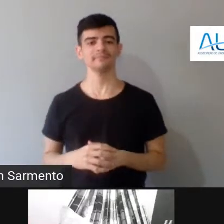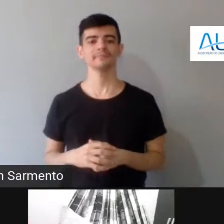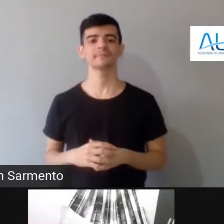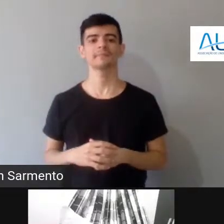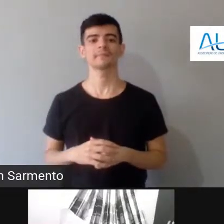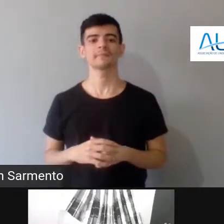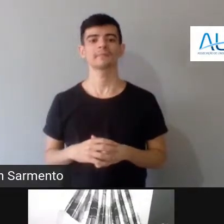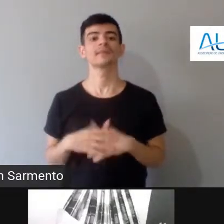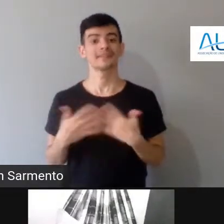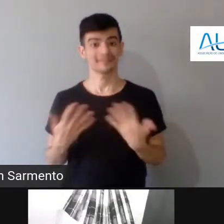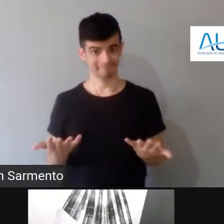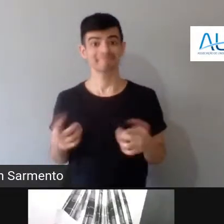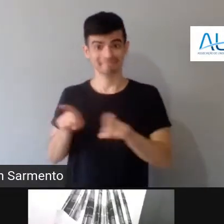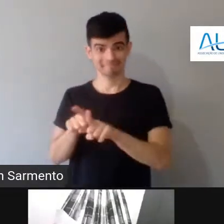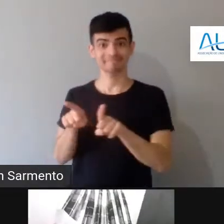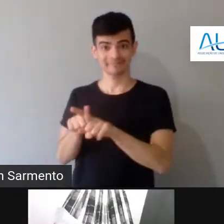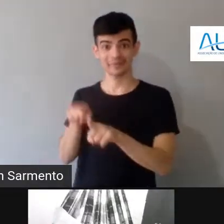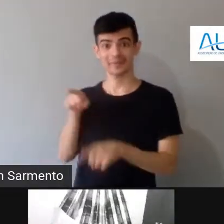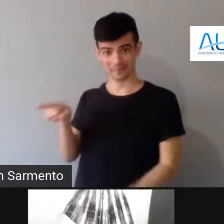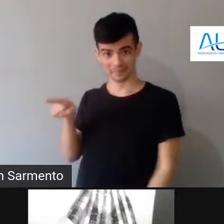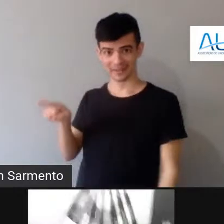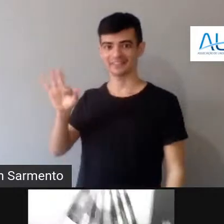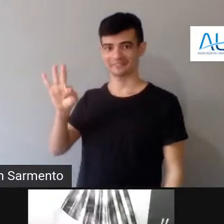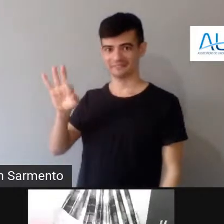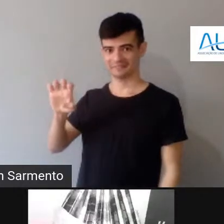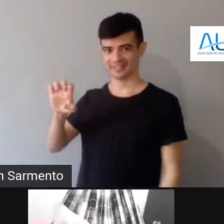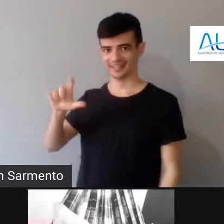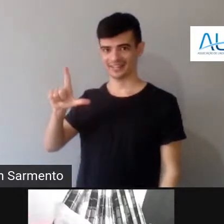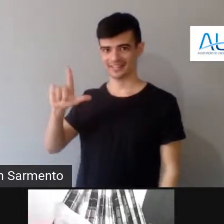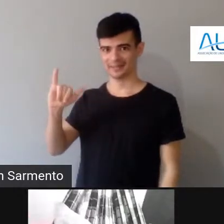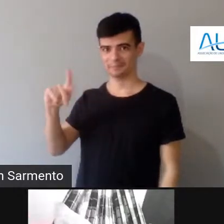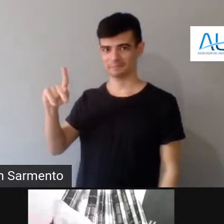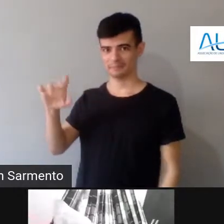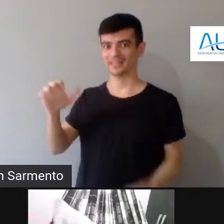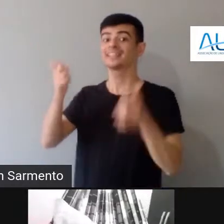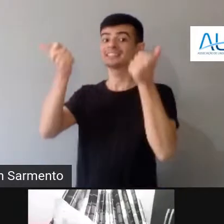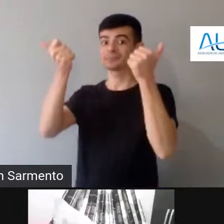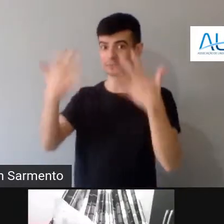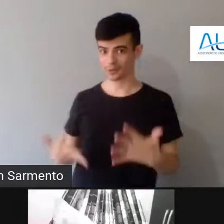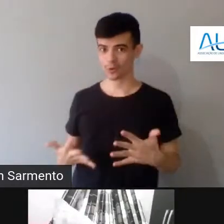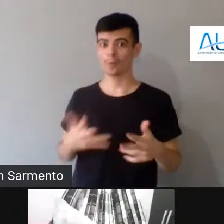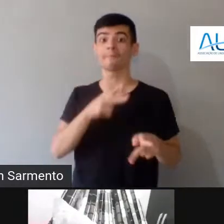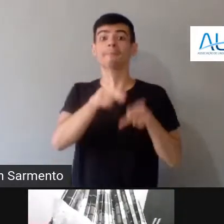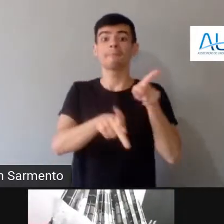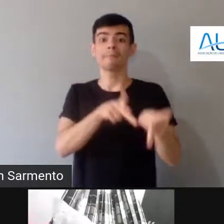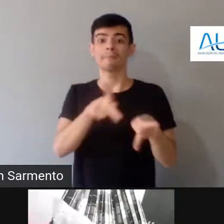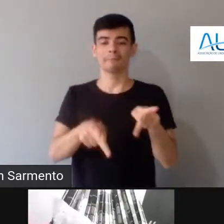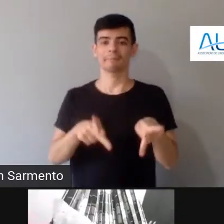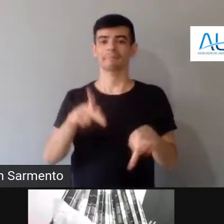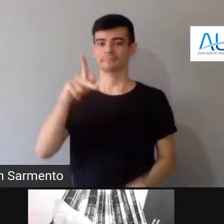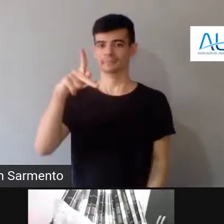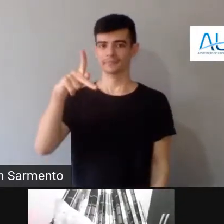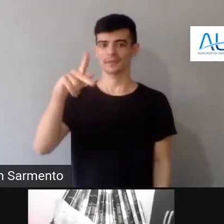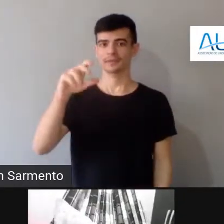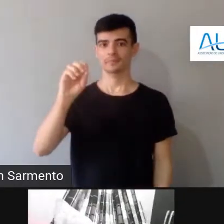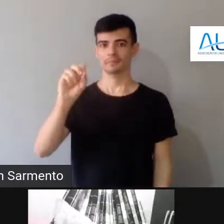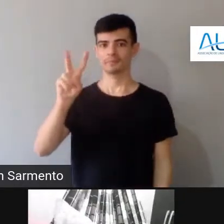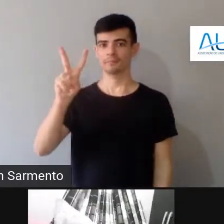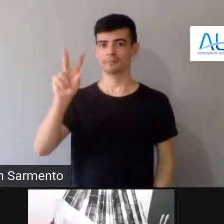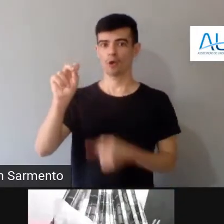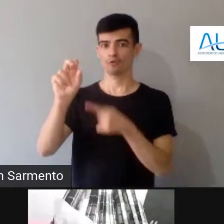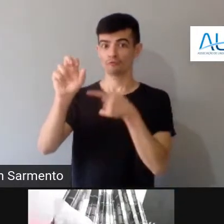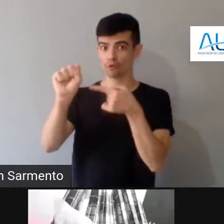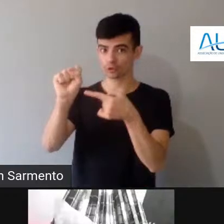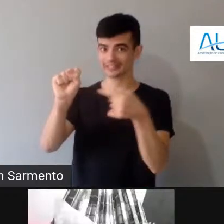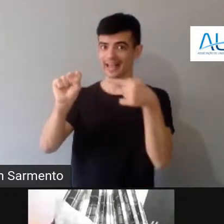povos indígenas no plural, porque a Maristela falava também sobre as nações, se é um termo